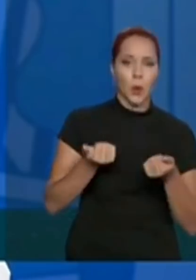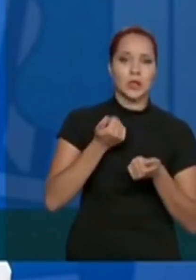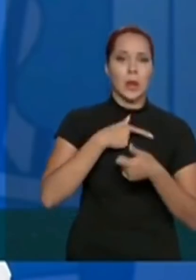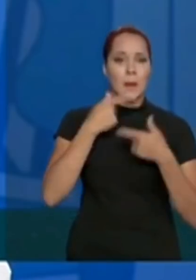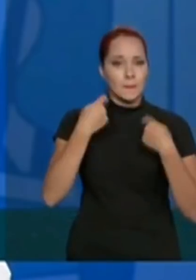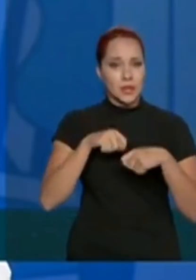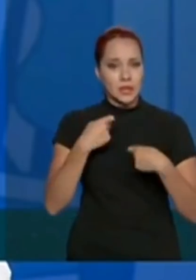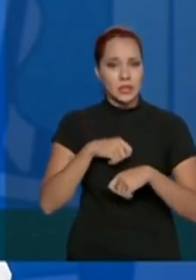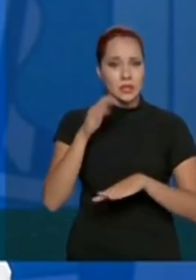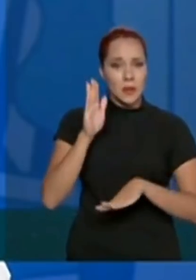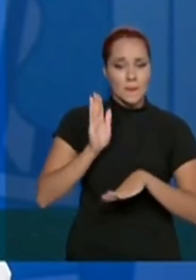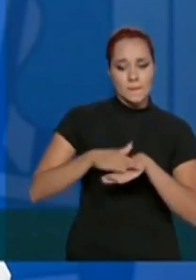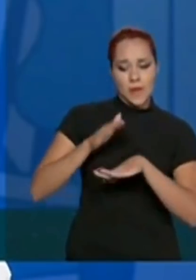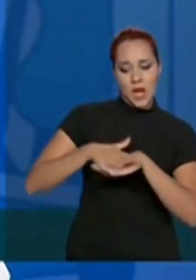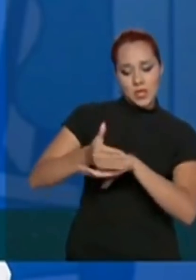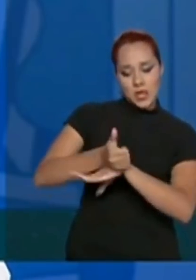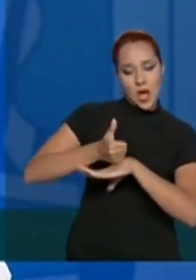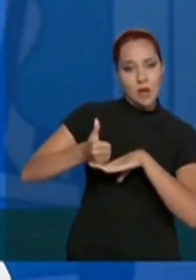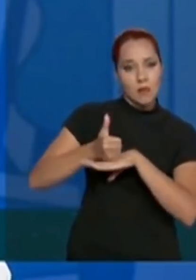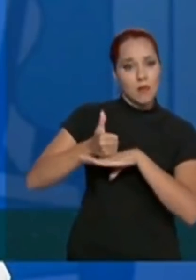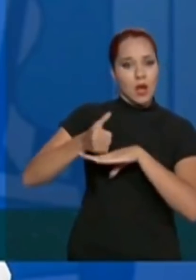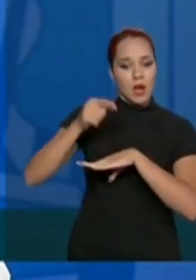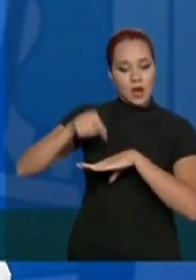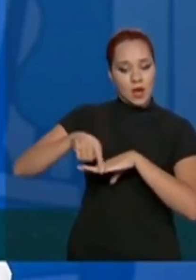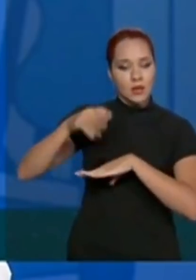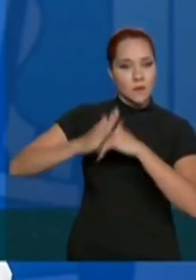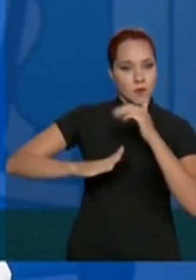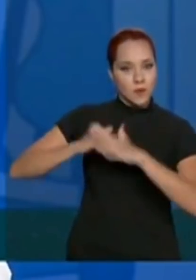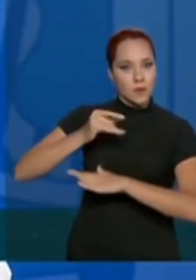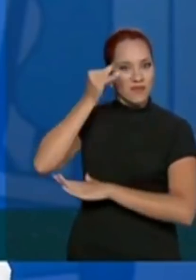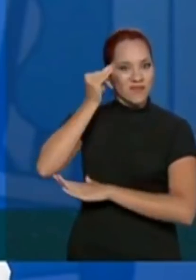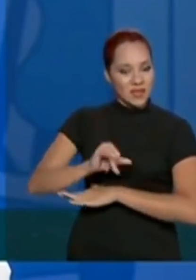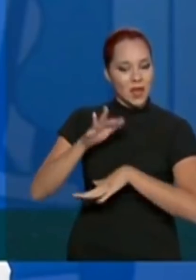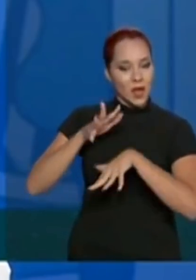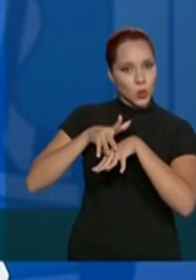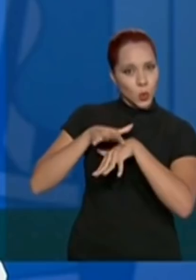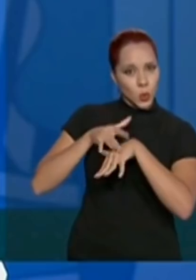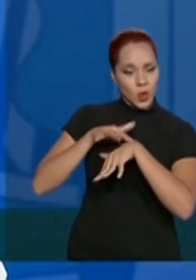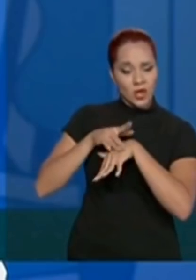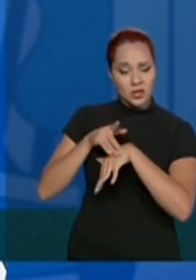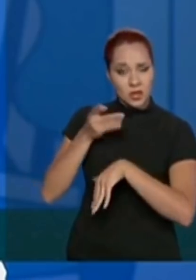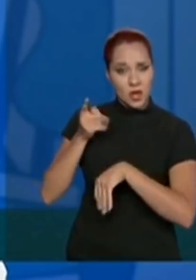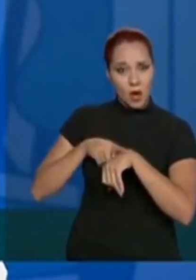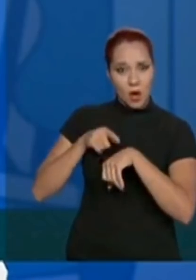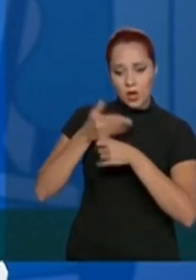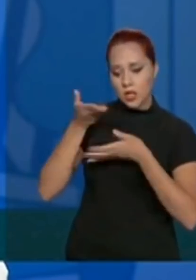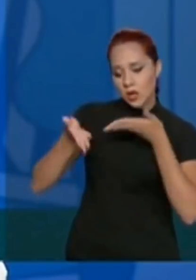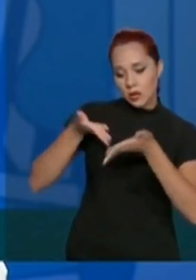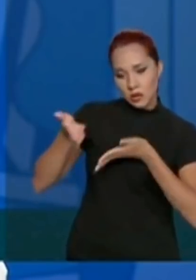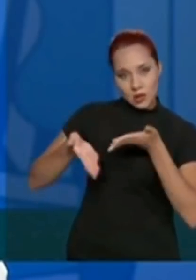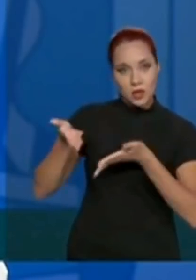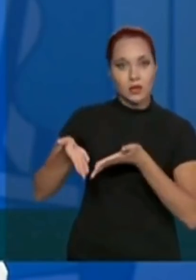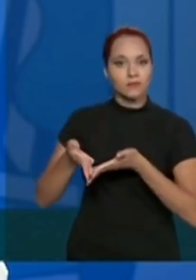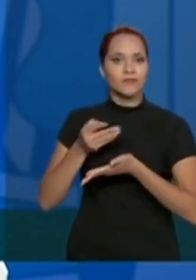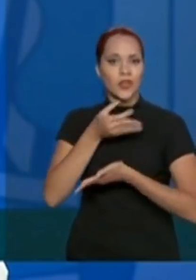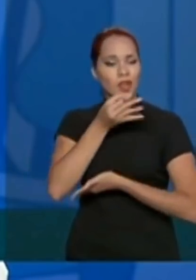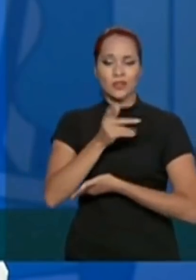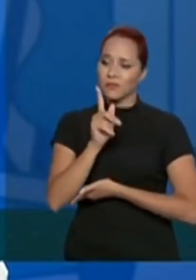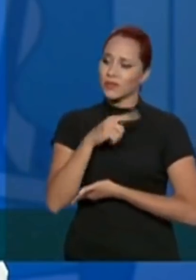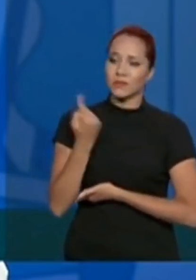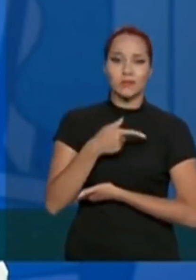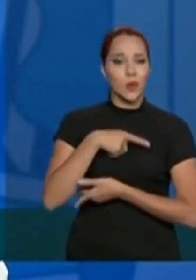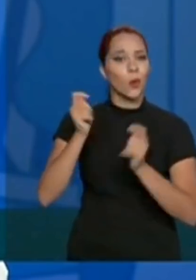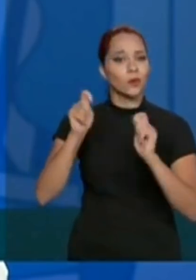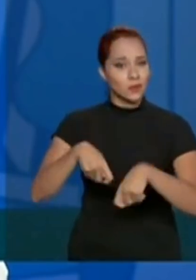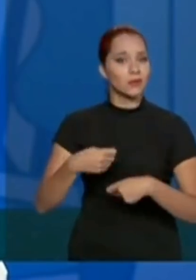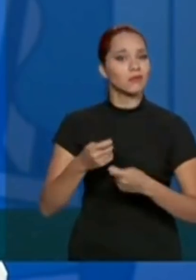mais essa mão de obra para ela adoecer menos quando ela for atender, e acho que a gente tem total condição de fazer isso.